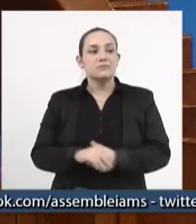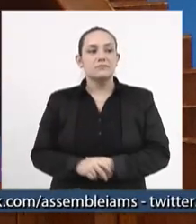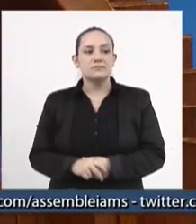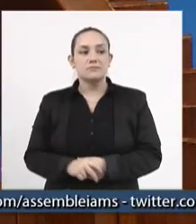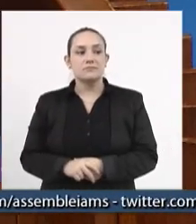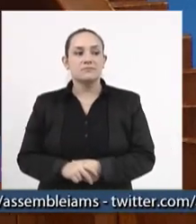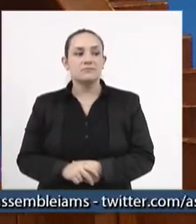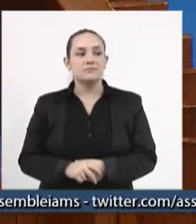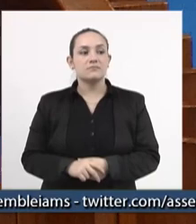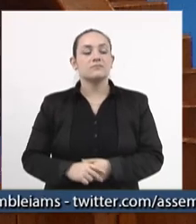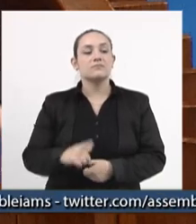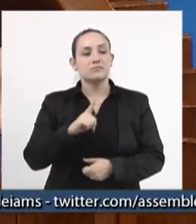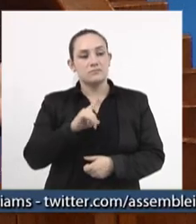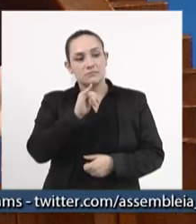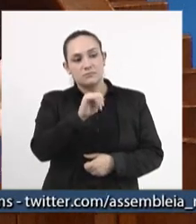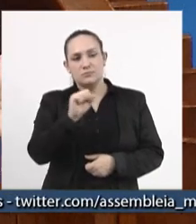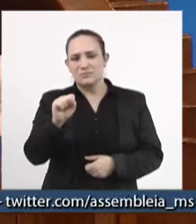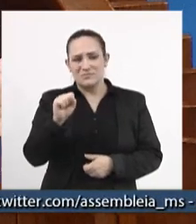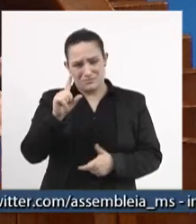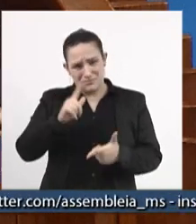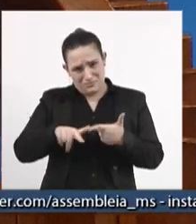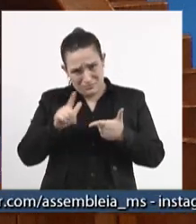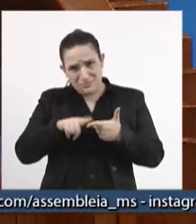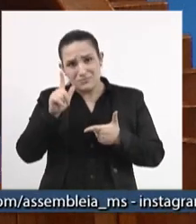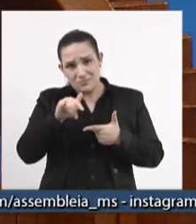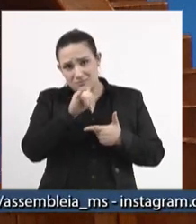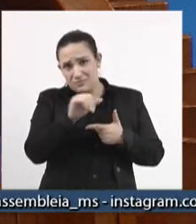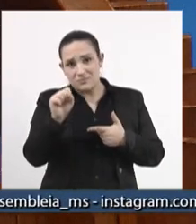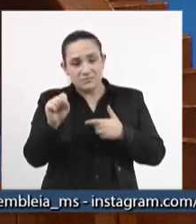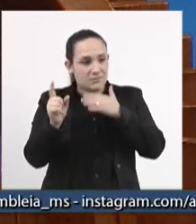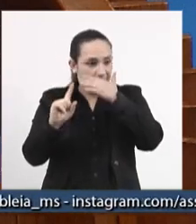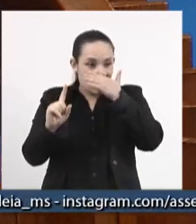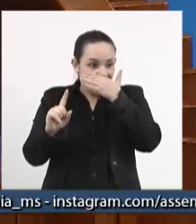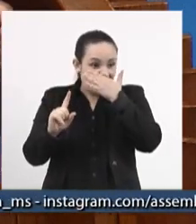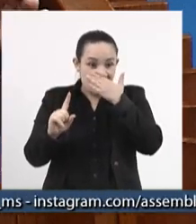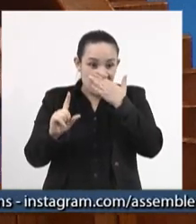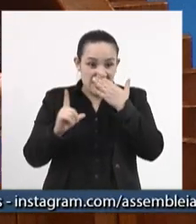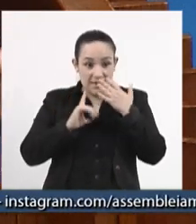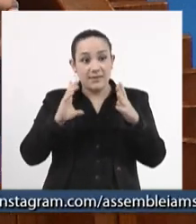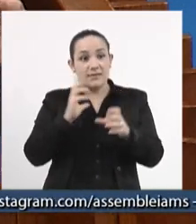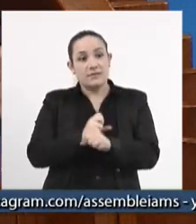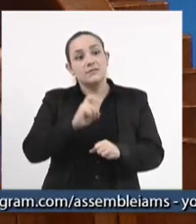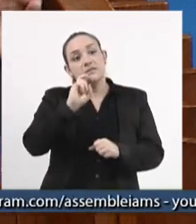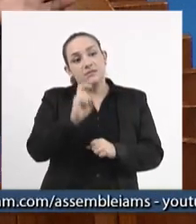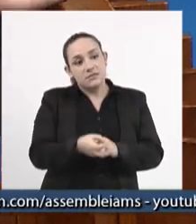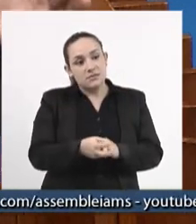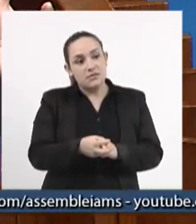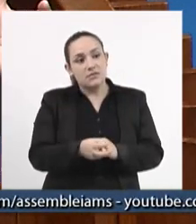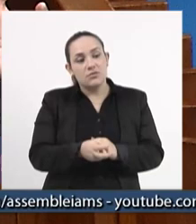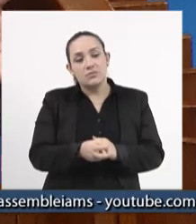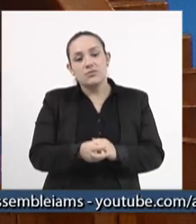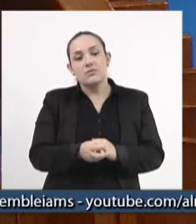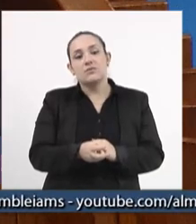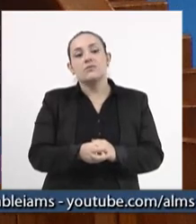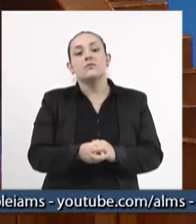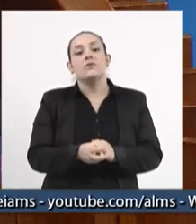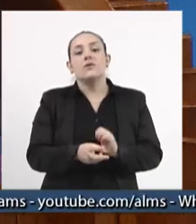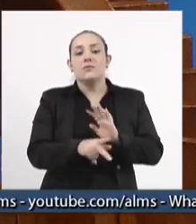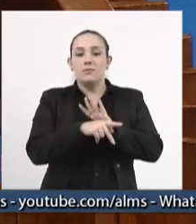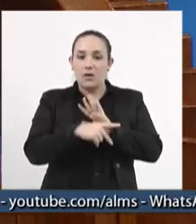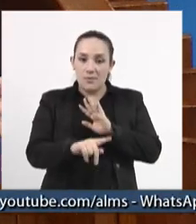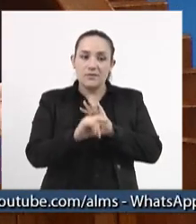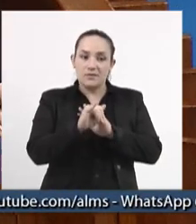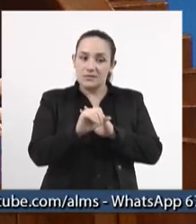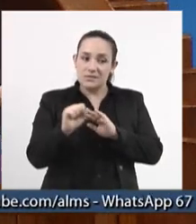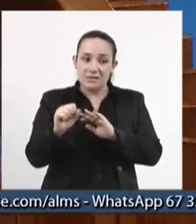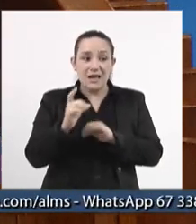O ISS, o problema não é o ISS, o problema é que hoje nós temos 5.570 legislações do ISS. Cada cidade